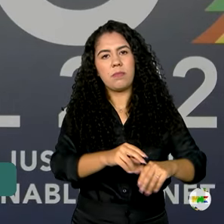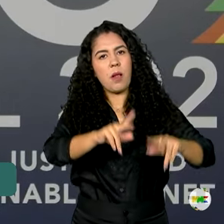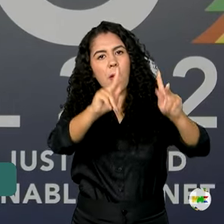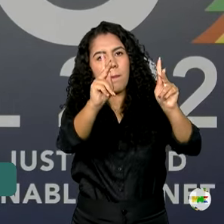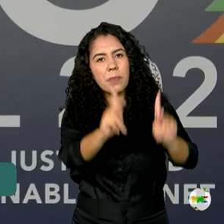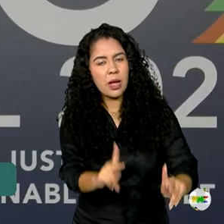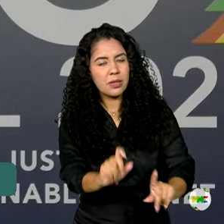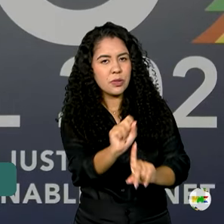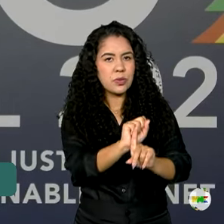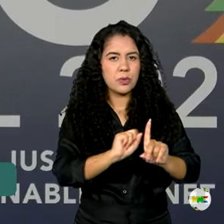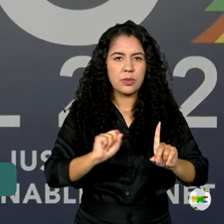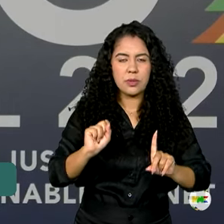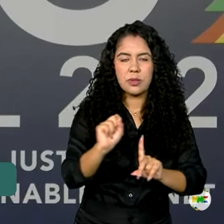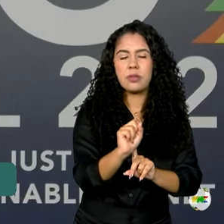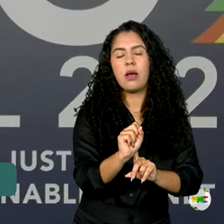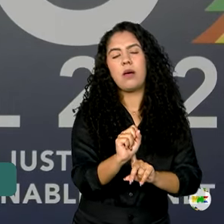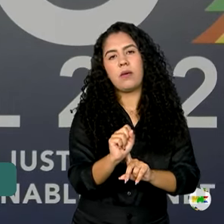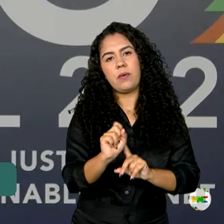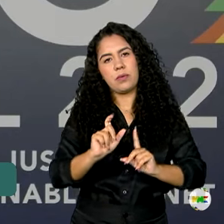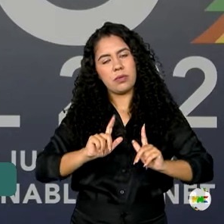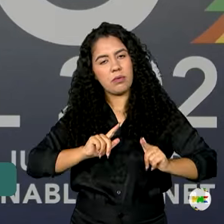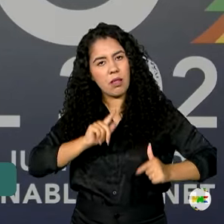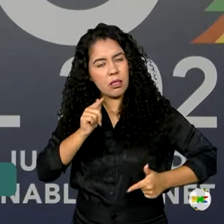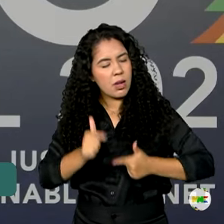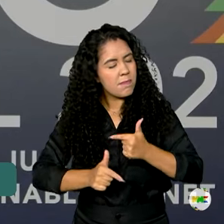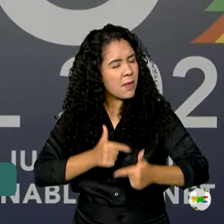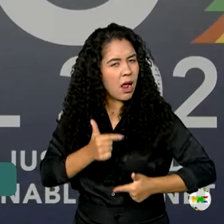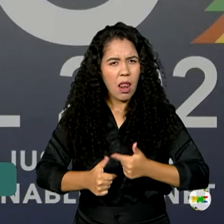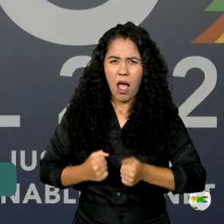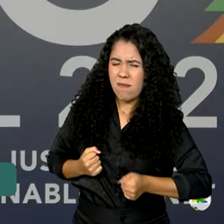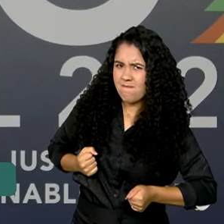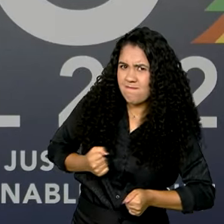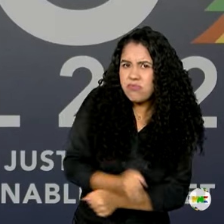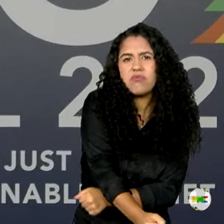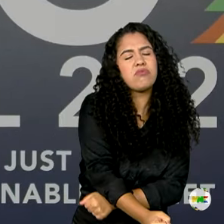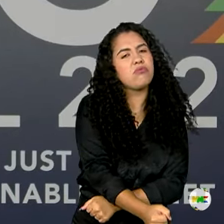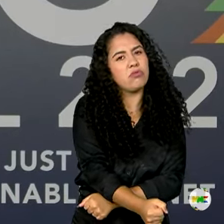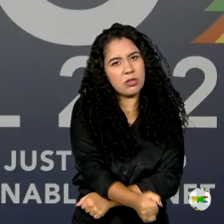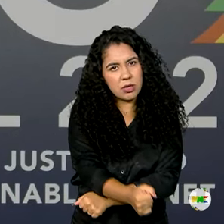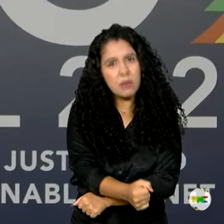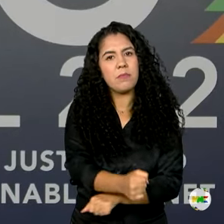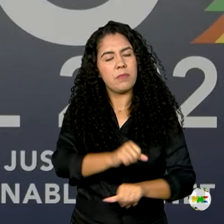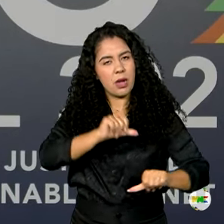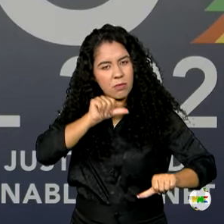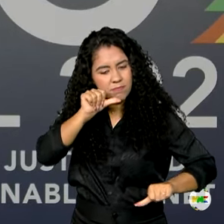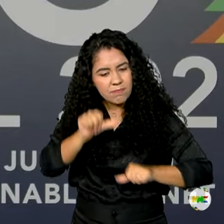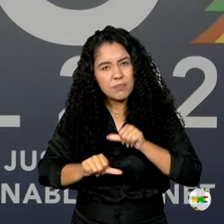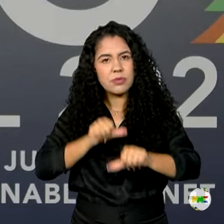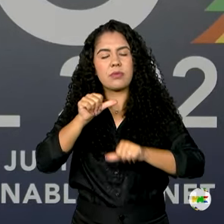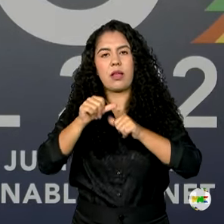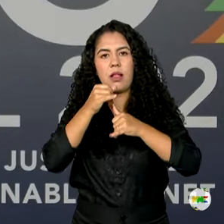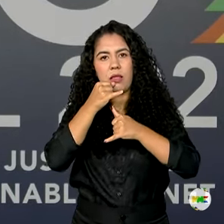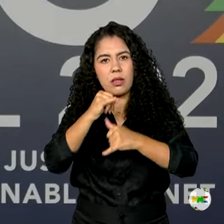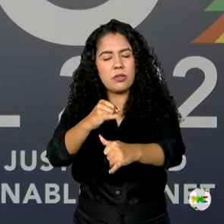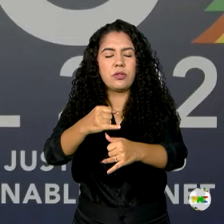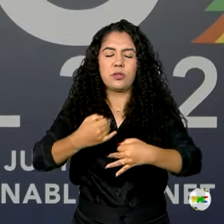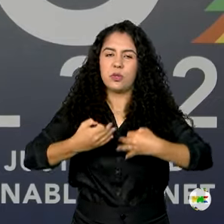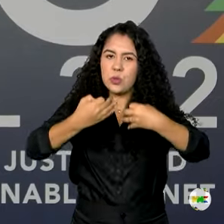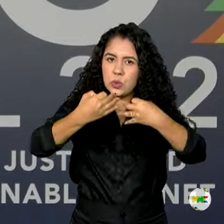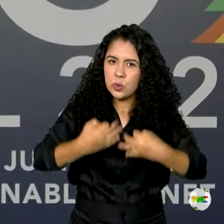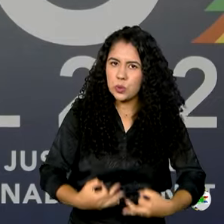social, trabalhar incansavelmente por uma transição, repito, justa,